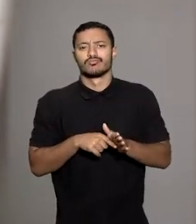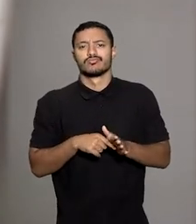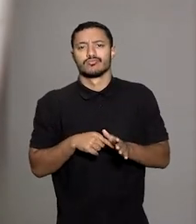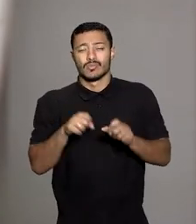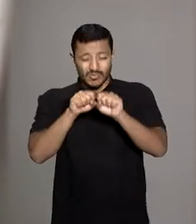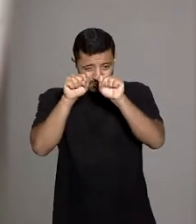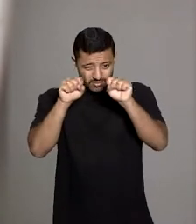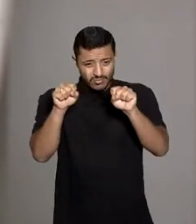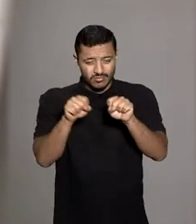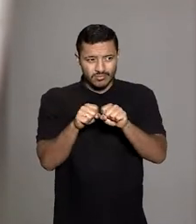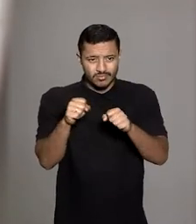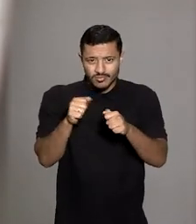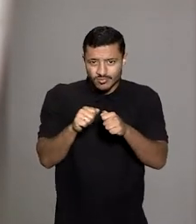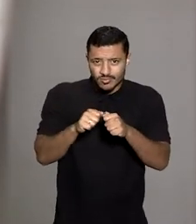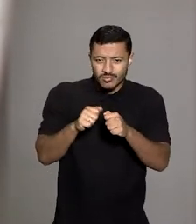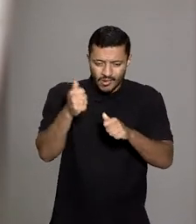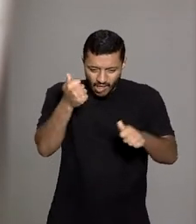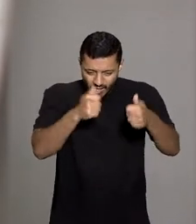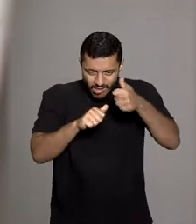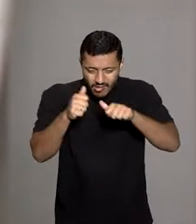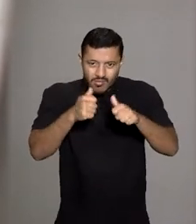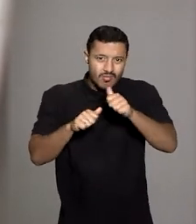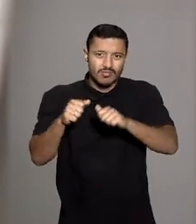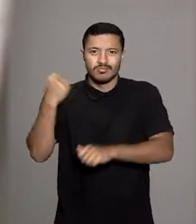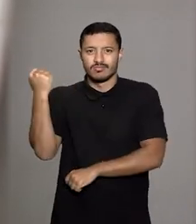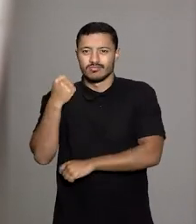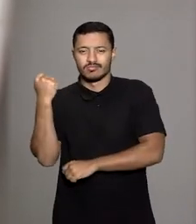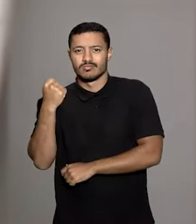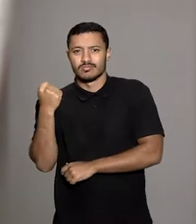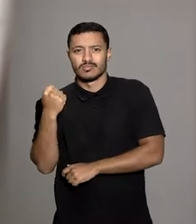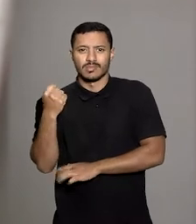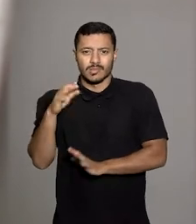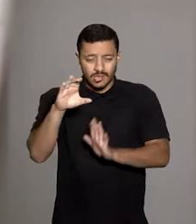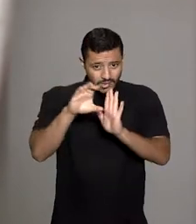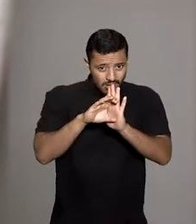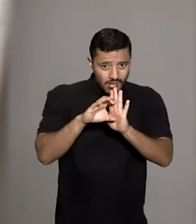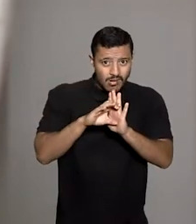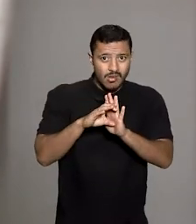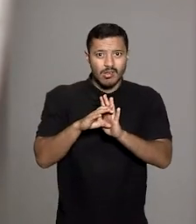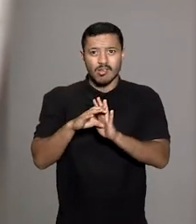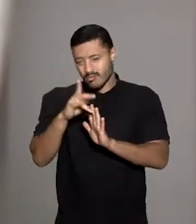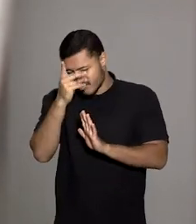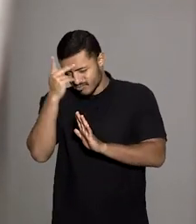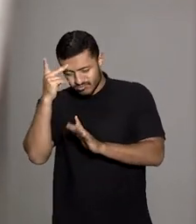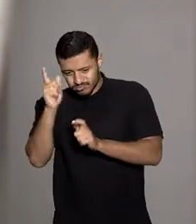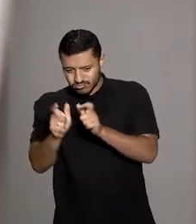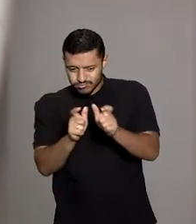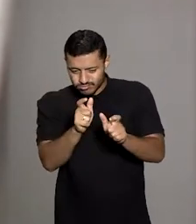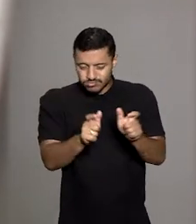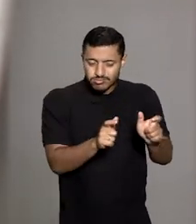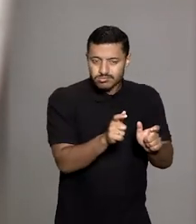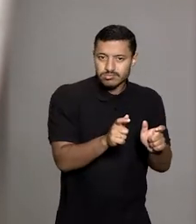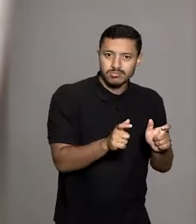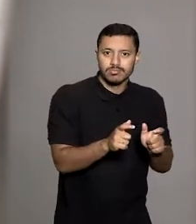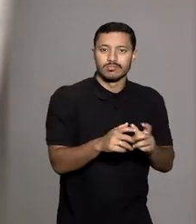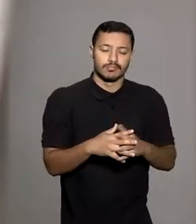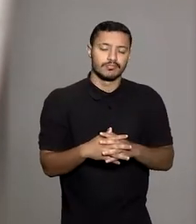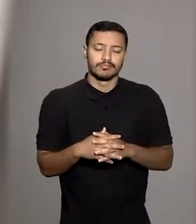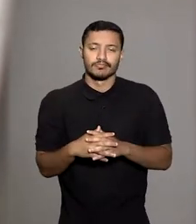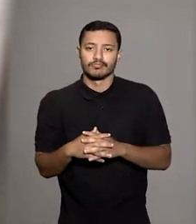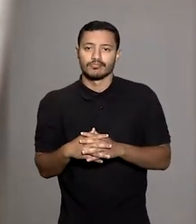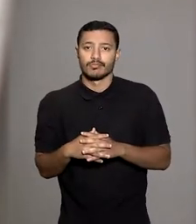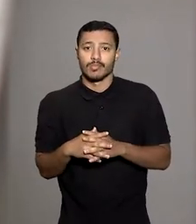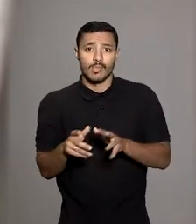que é um sistema desenvolvido para avaliação do risco na concessão de crédito ao consumidor mediante a atribuição de notas.